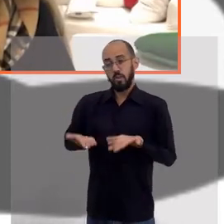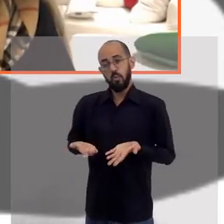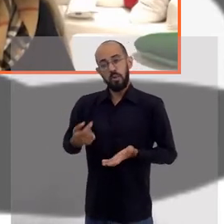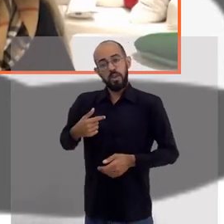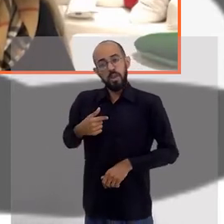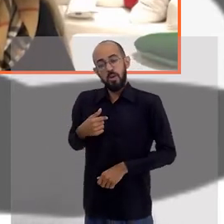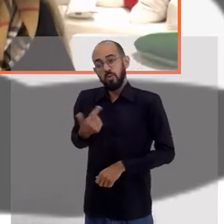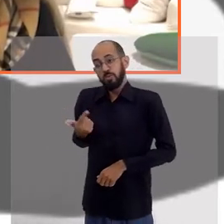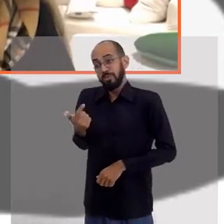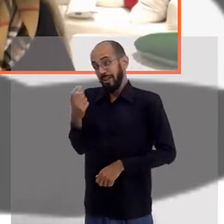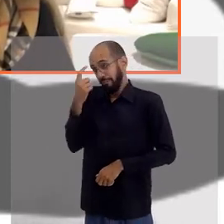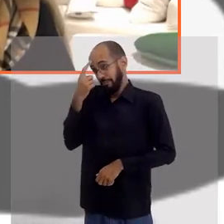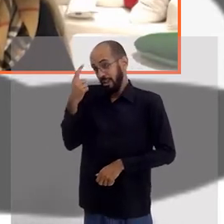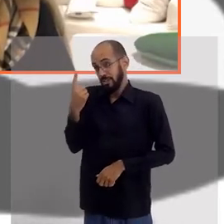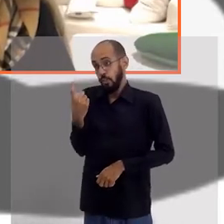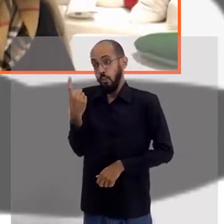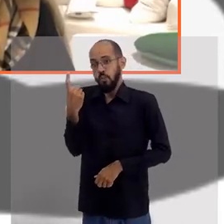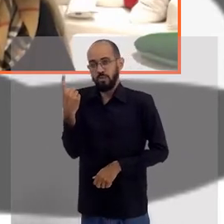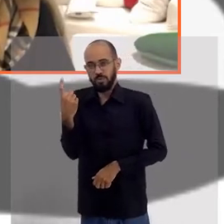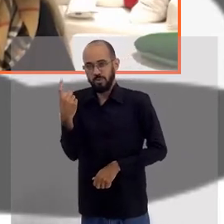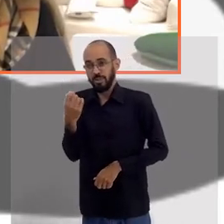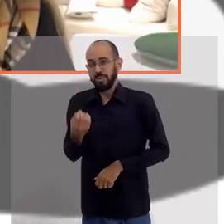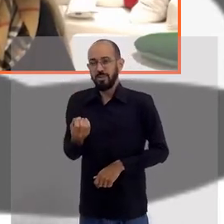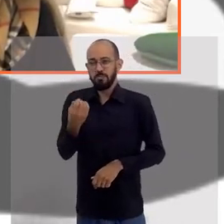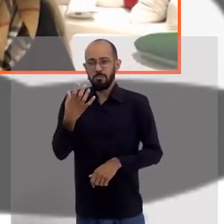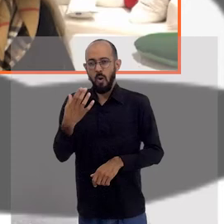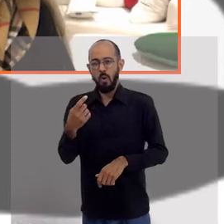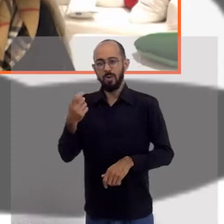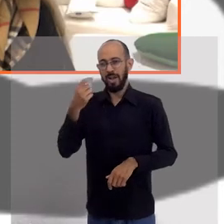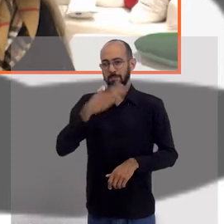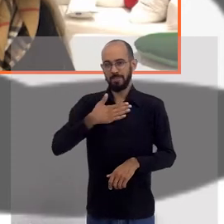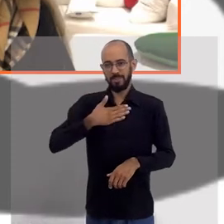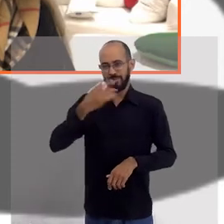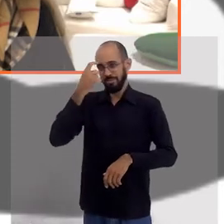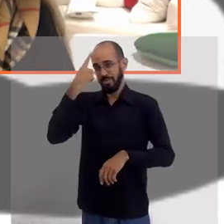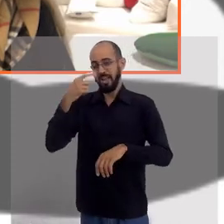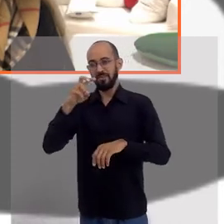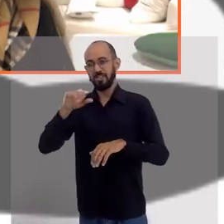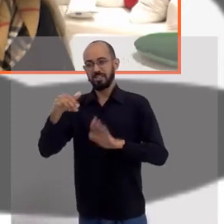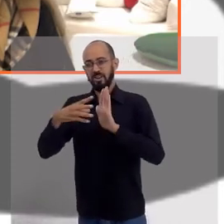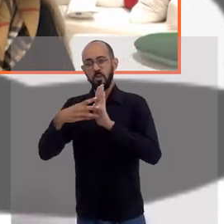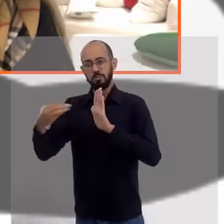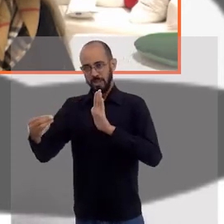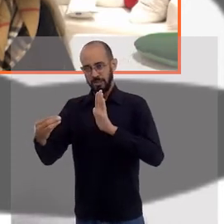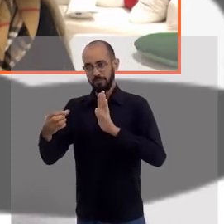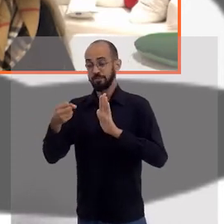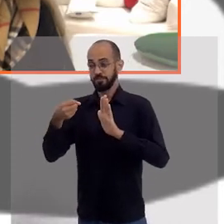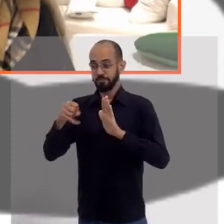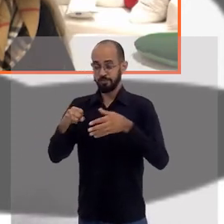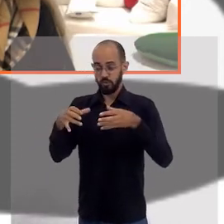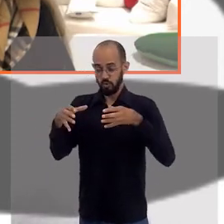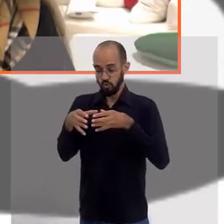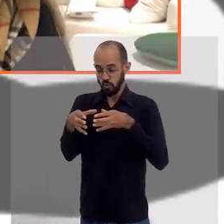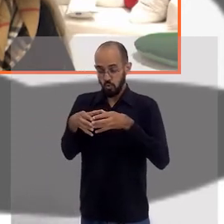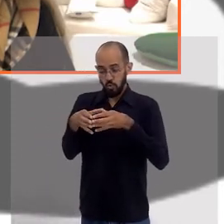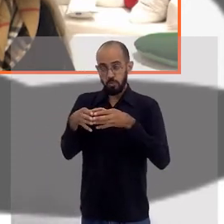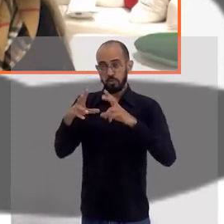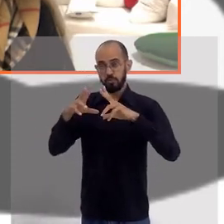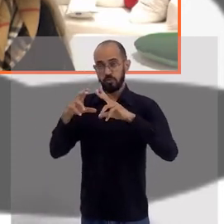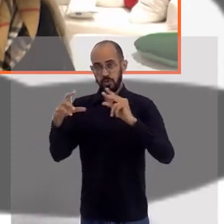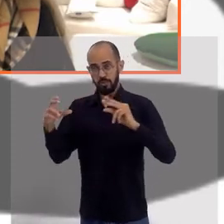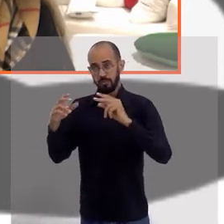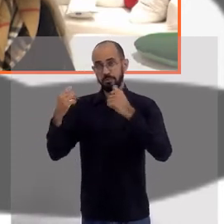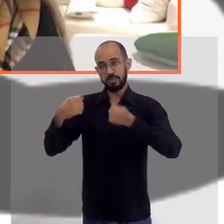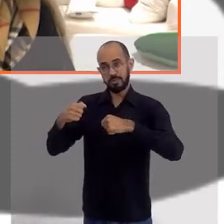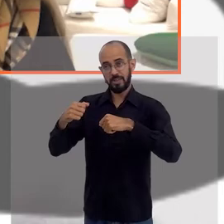nenhuma pretensão de ser o único, e que bom que esses bons exemplos sejam replicados. Se esse pessoal de